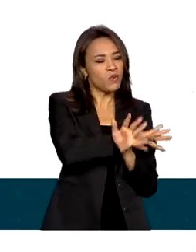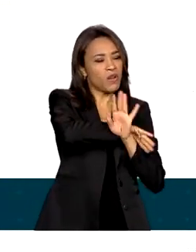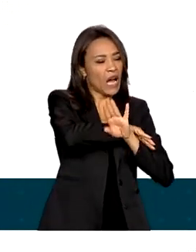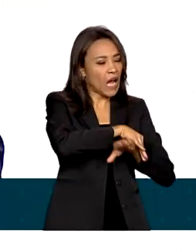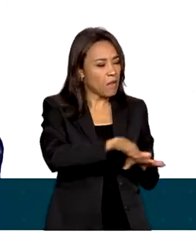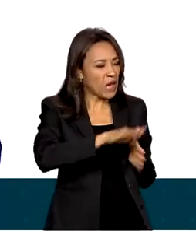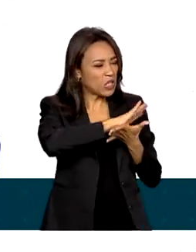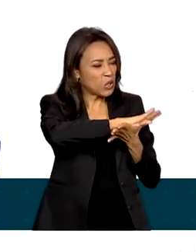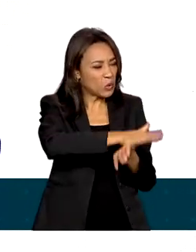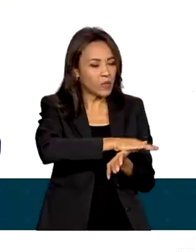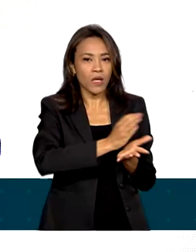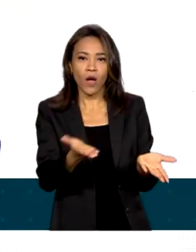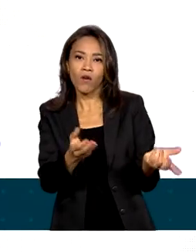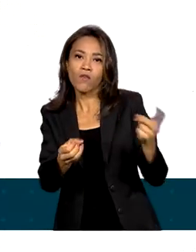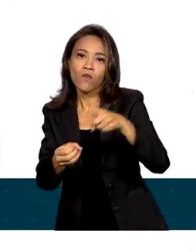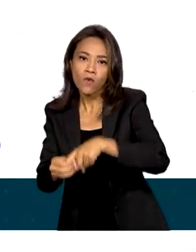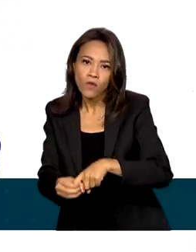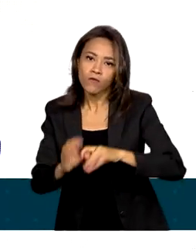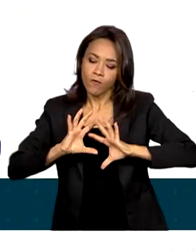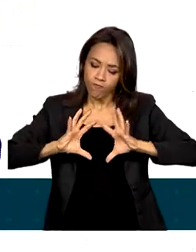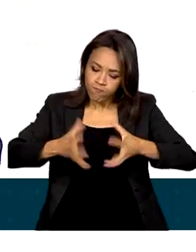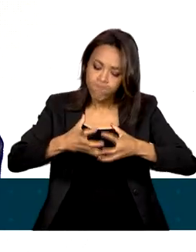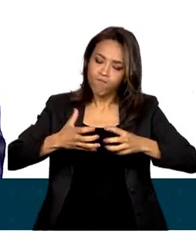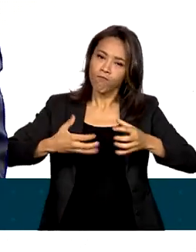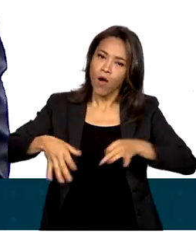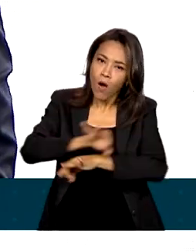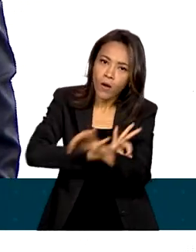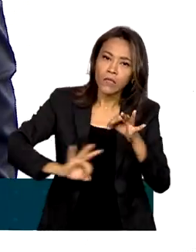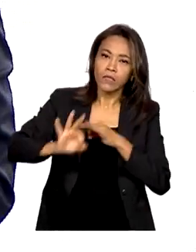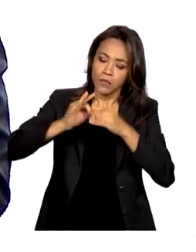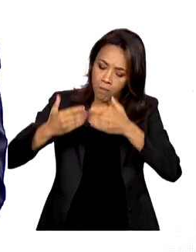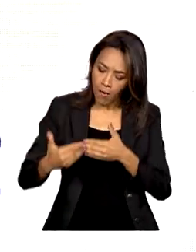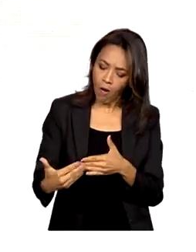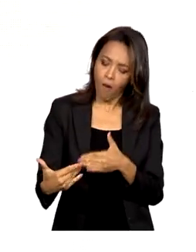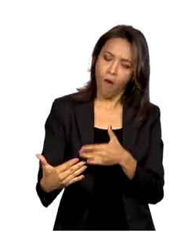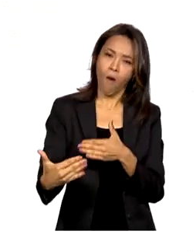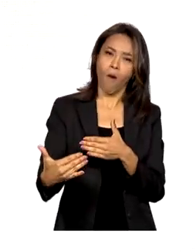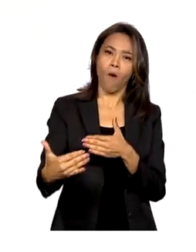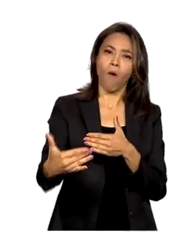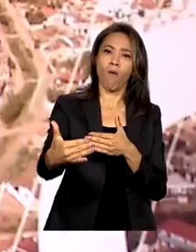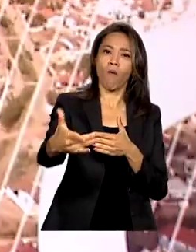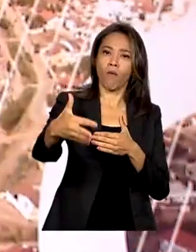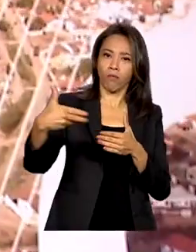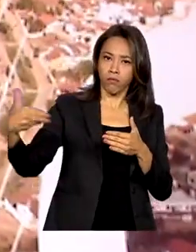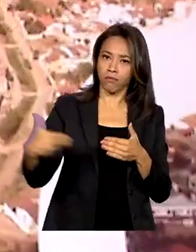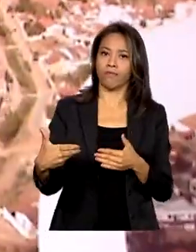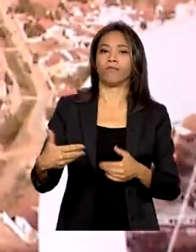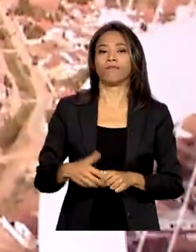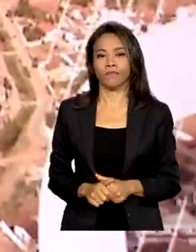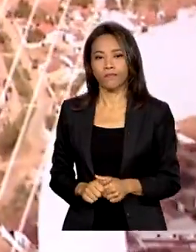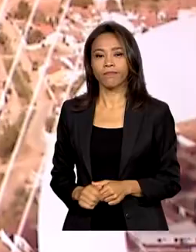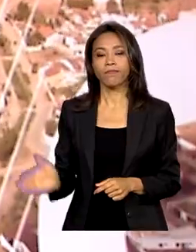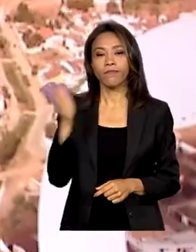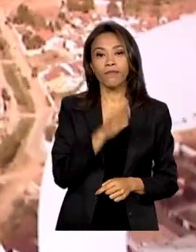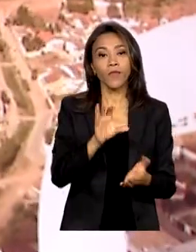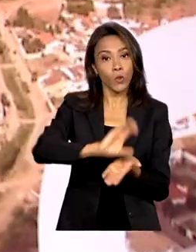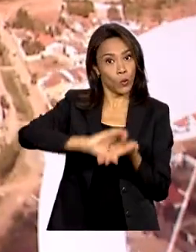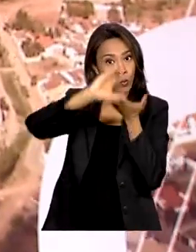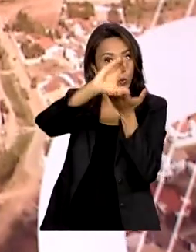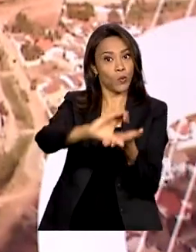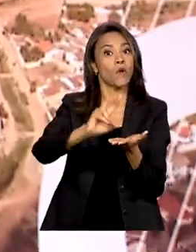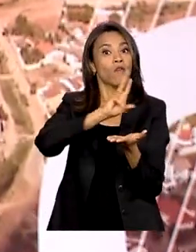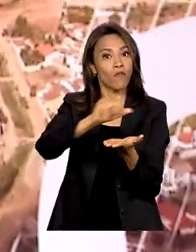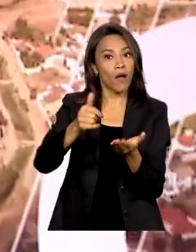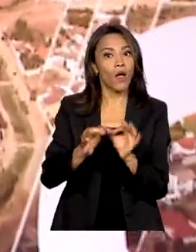mas vamos também avançar no aperfeiçoamento do nosso marco legal. E o Conselho vai retomar a